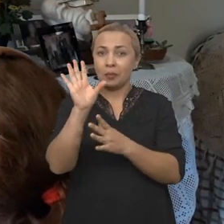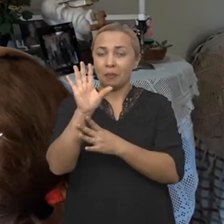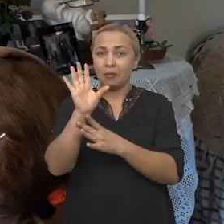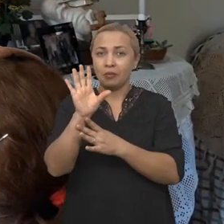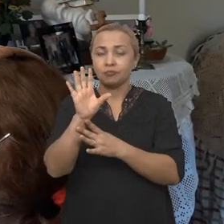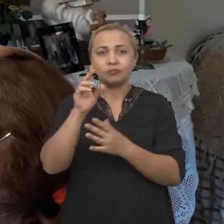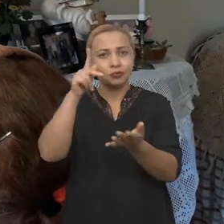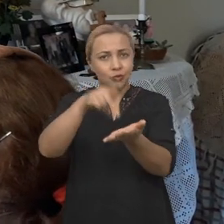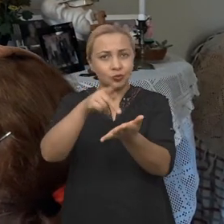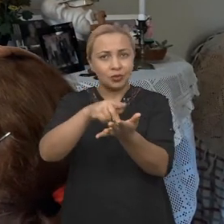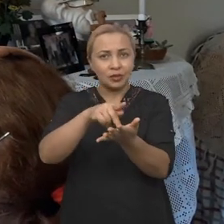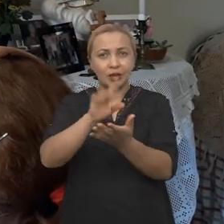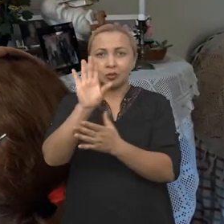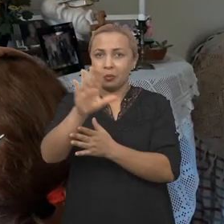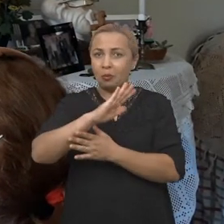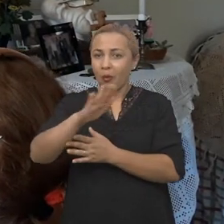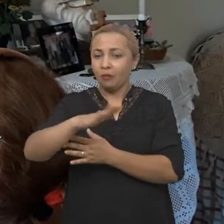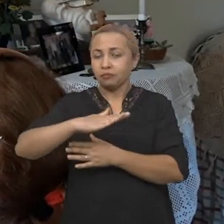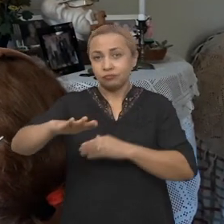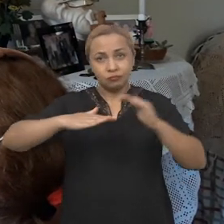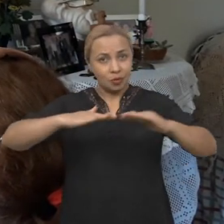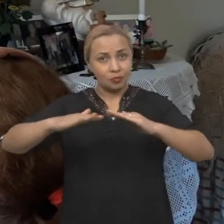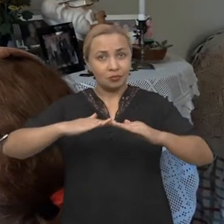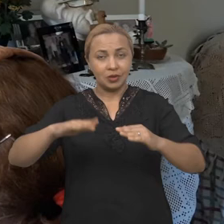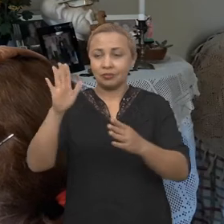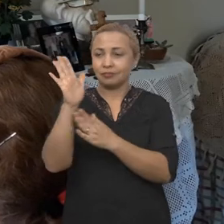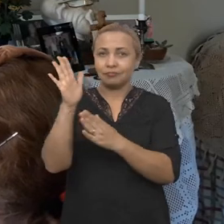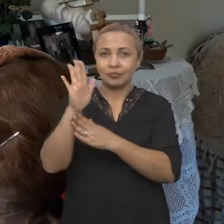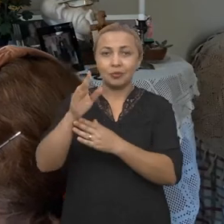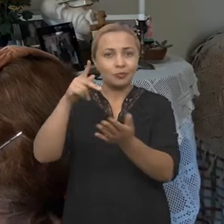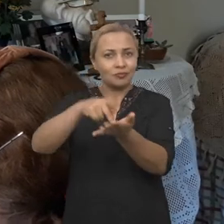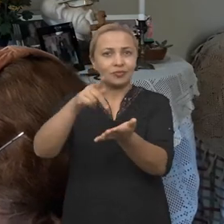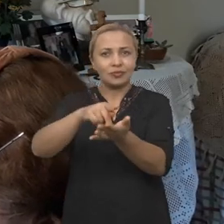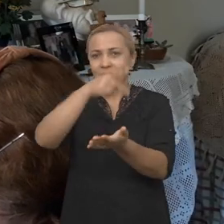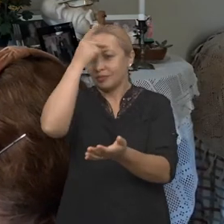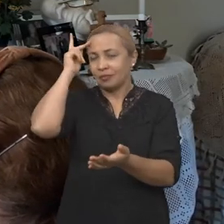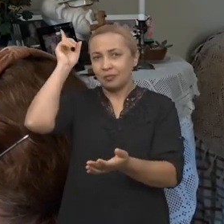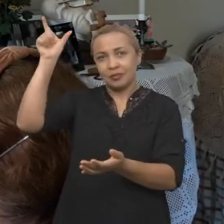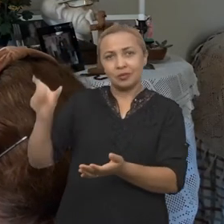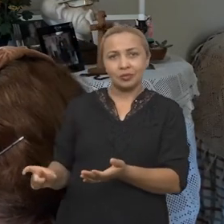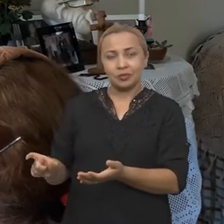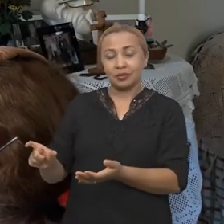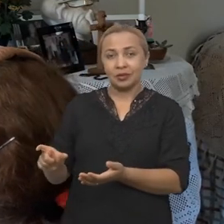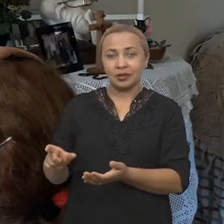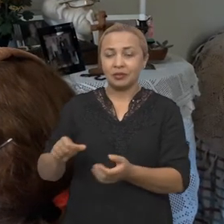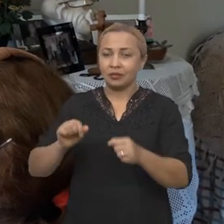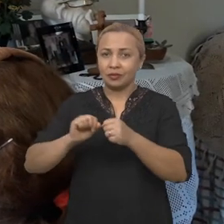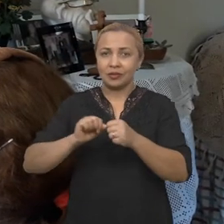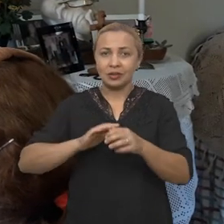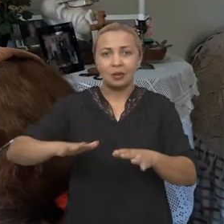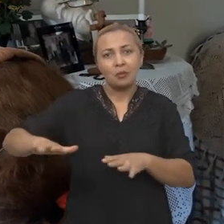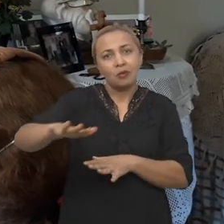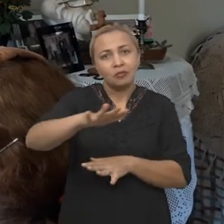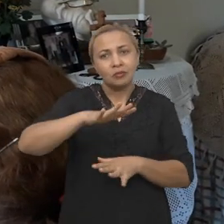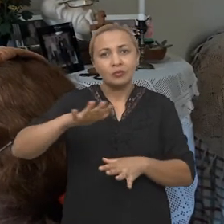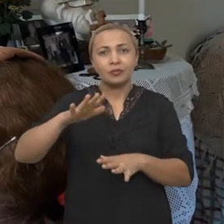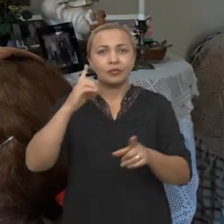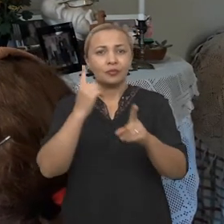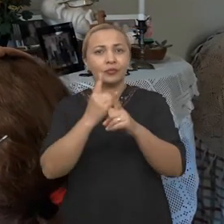seu membro real, o movimento do seu membro real está fazendo deslocar a mão que vai